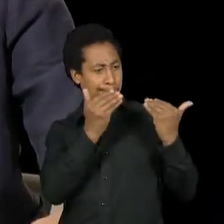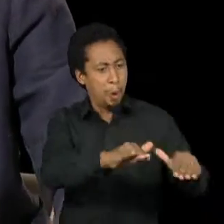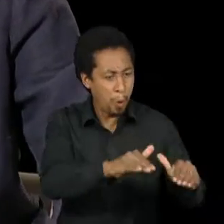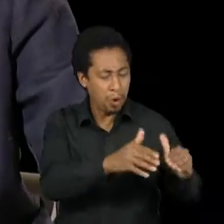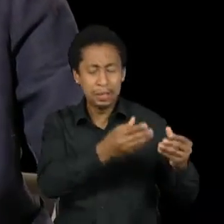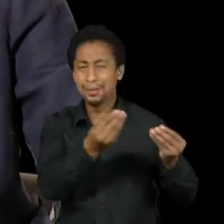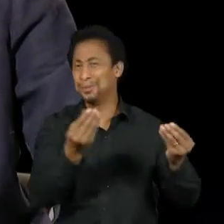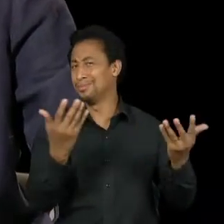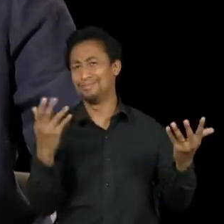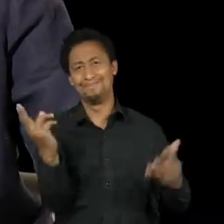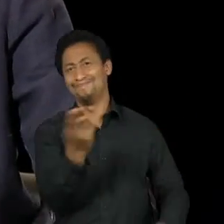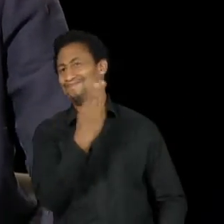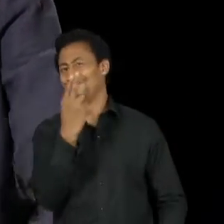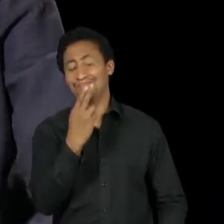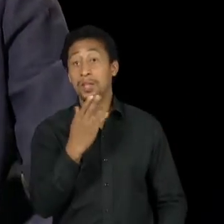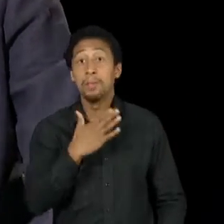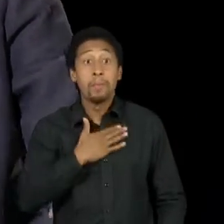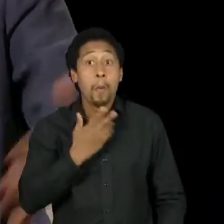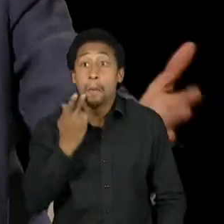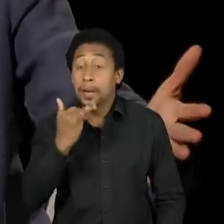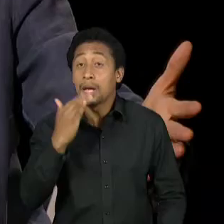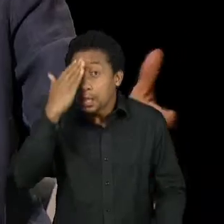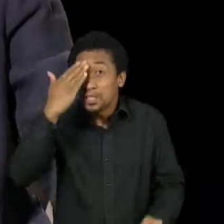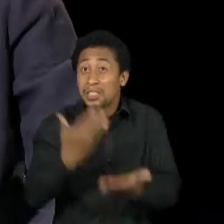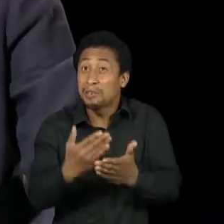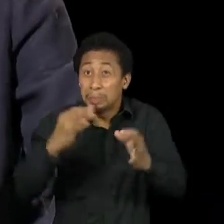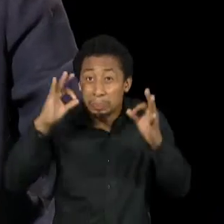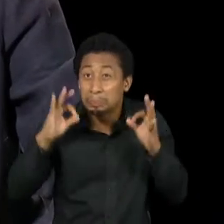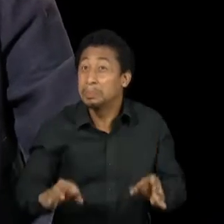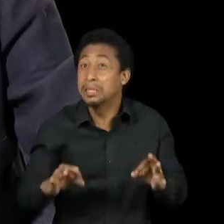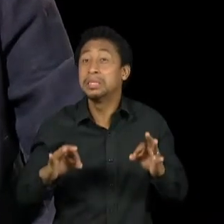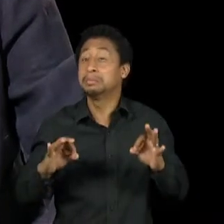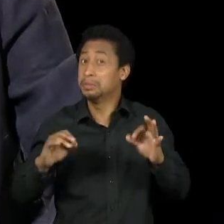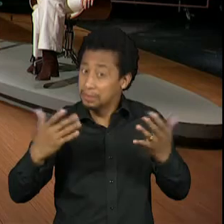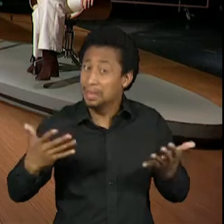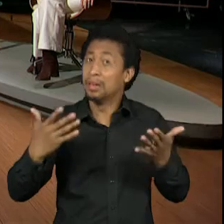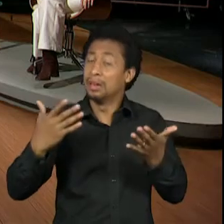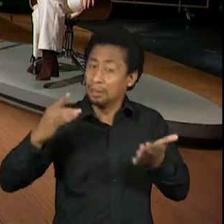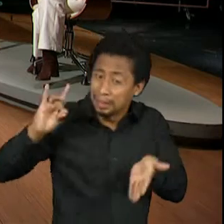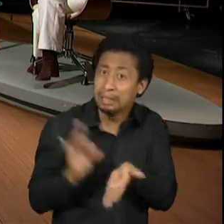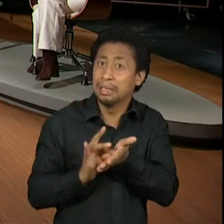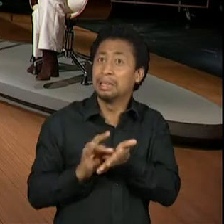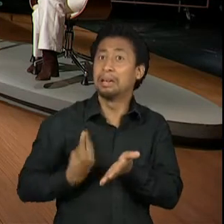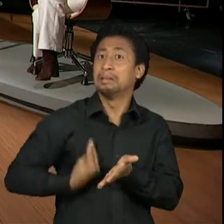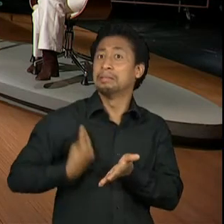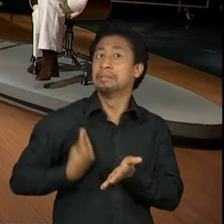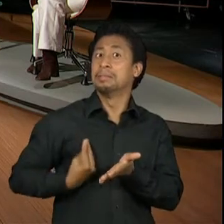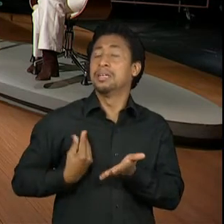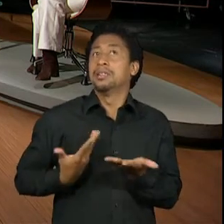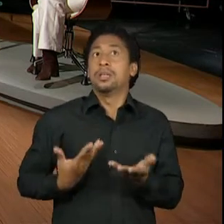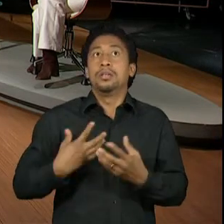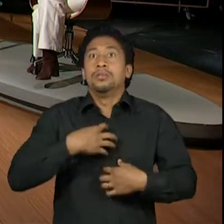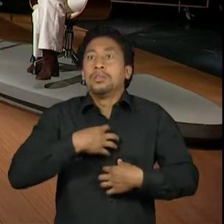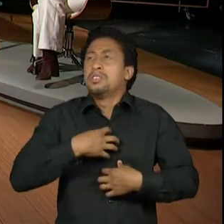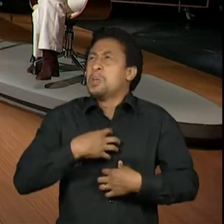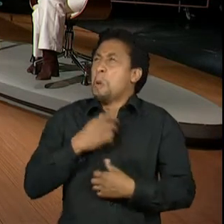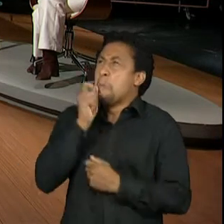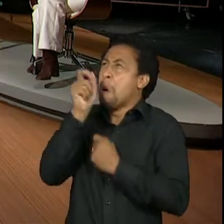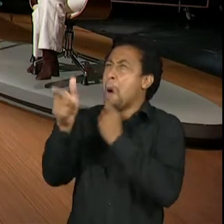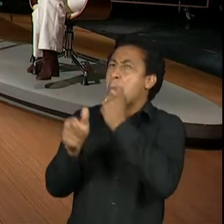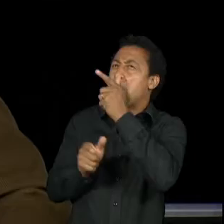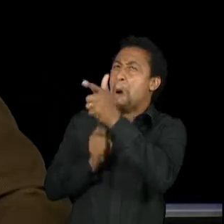verdadeiramente que o que estava acontecendo era o que estava... Isso fazia dele um grande ator. Eu me sentia machucando ele demais.